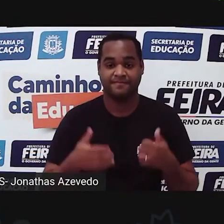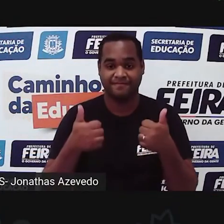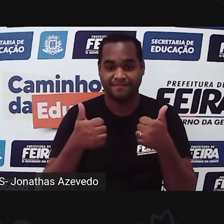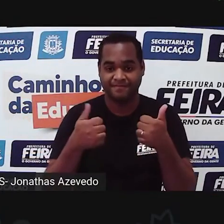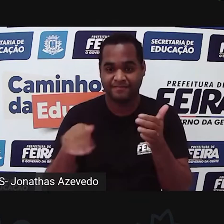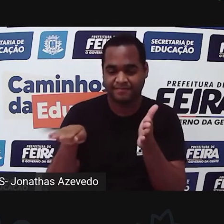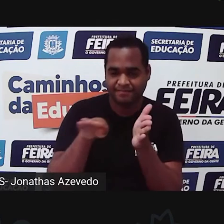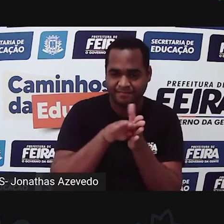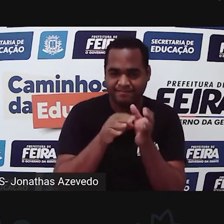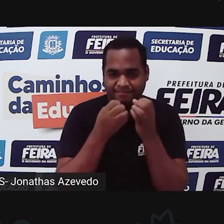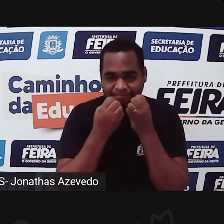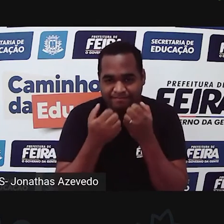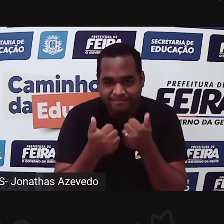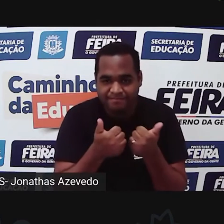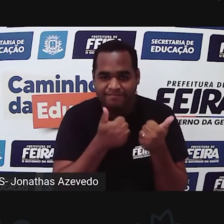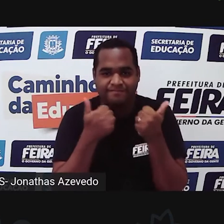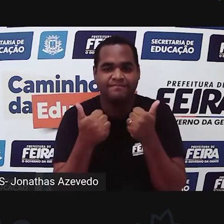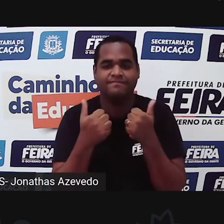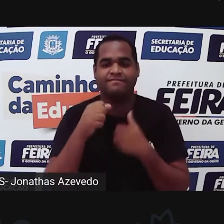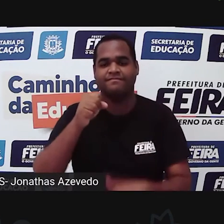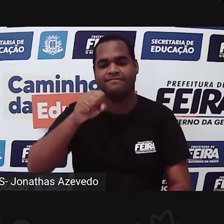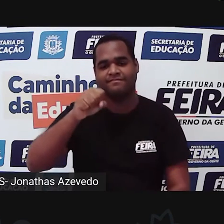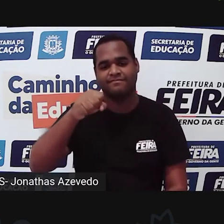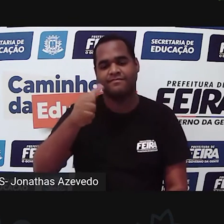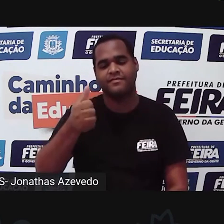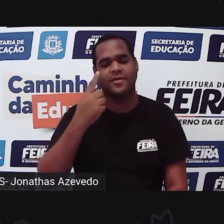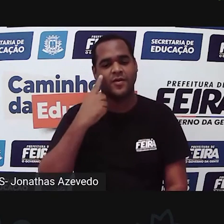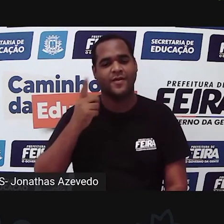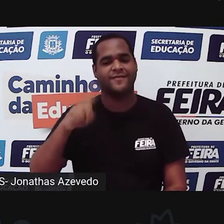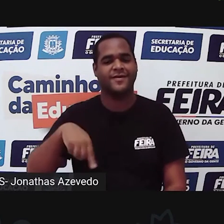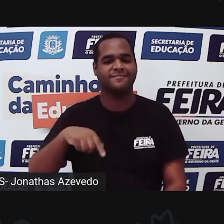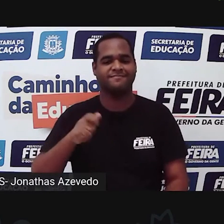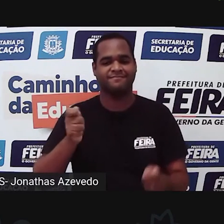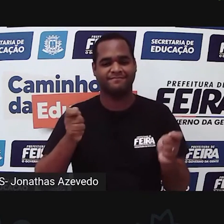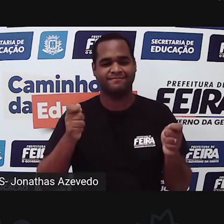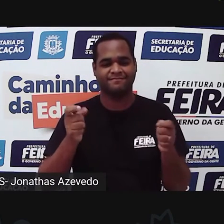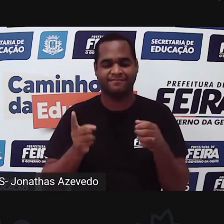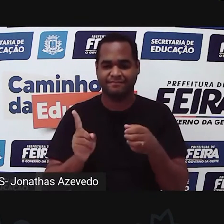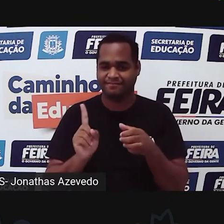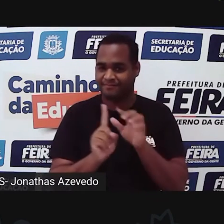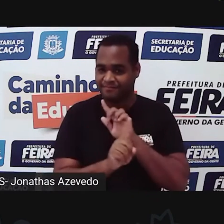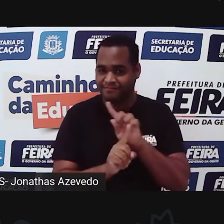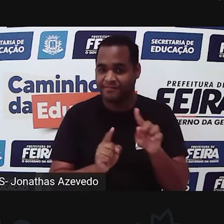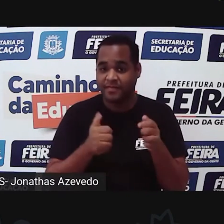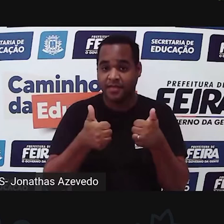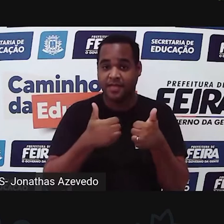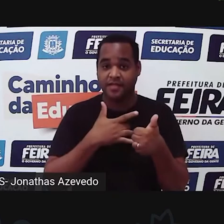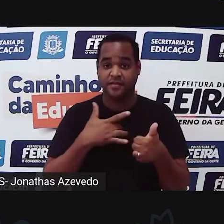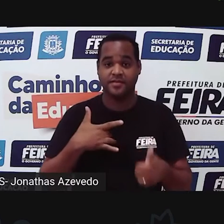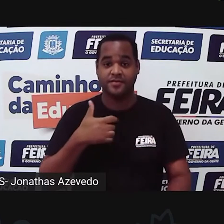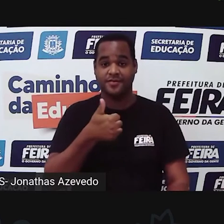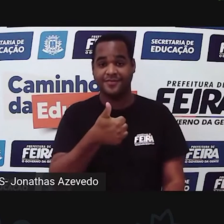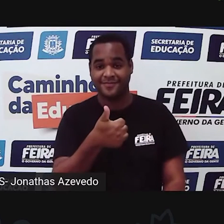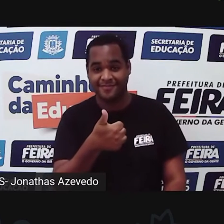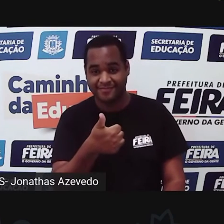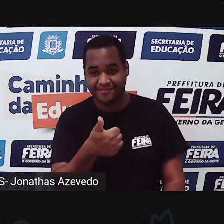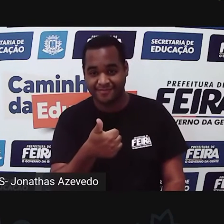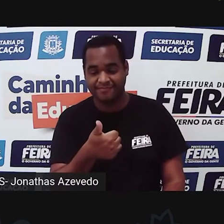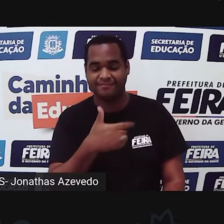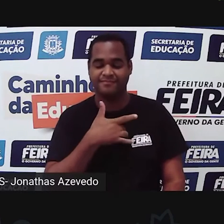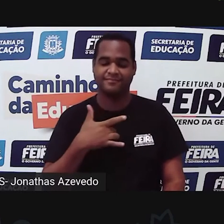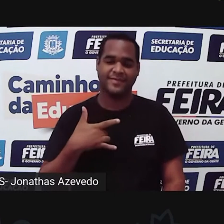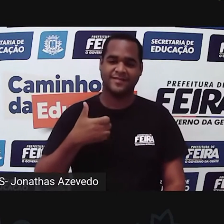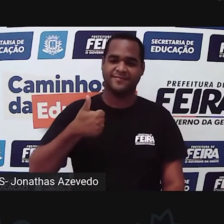Chegamos! É isso aí! Estamos de volta! Tudo bem com você aí do outro lado? Tudo bem